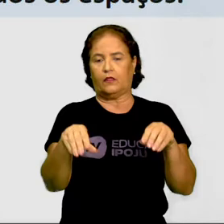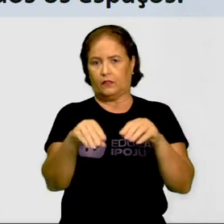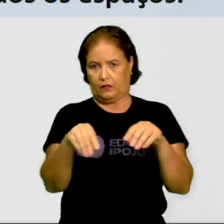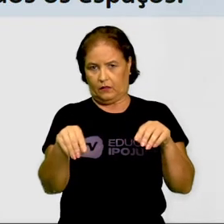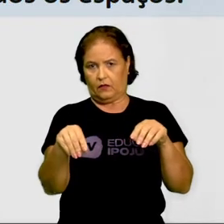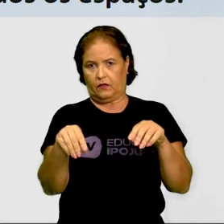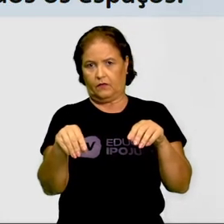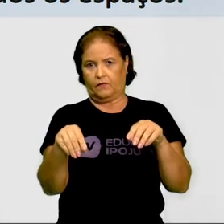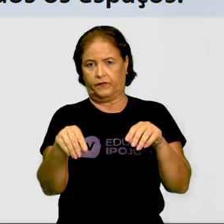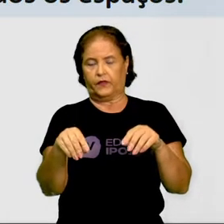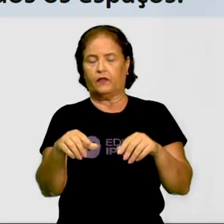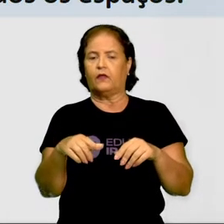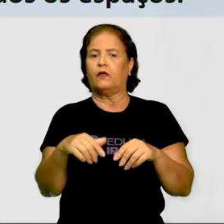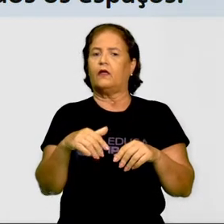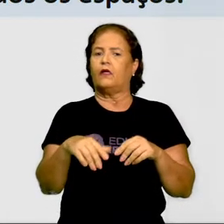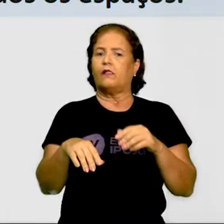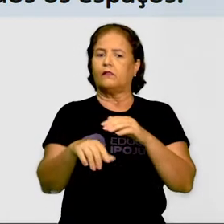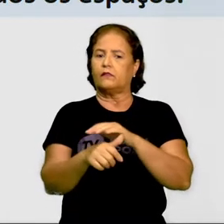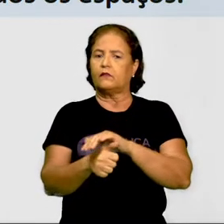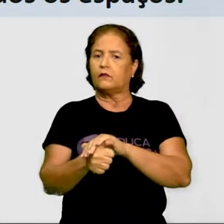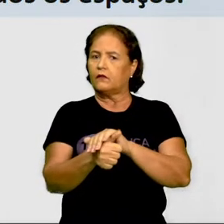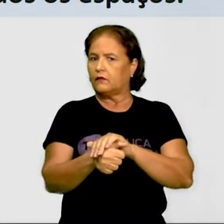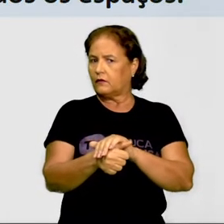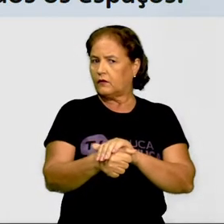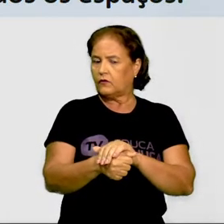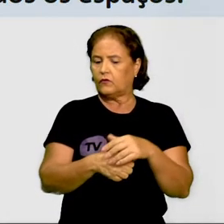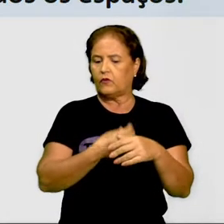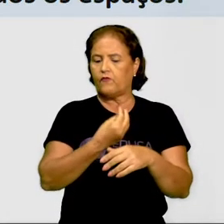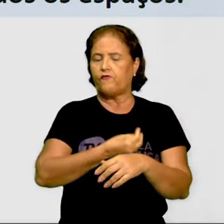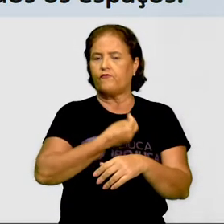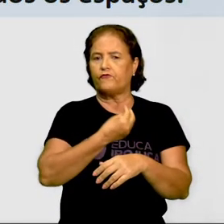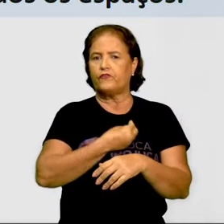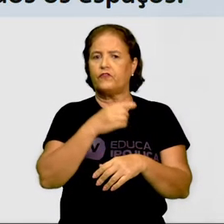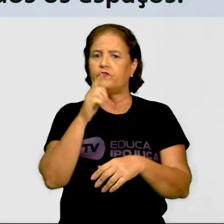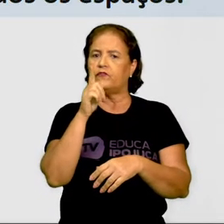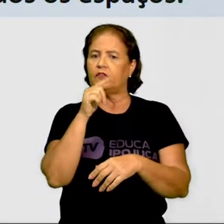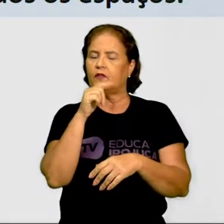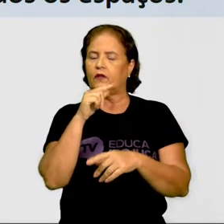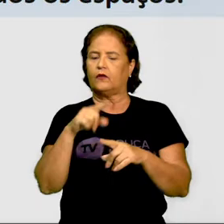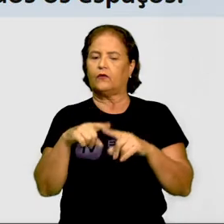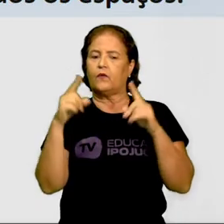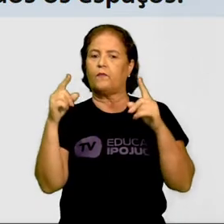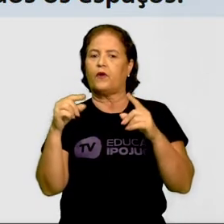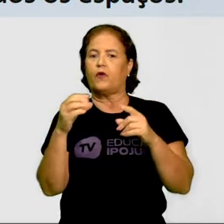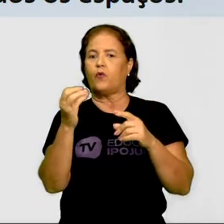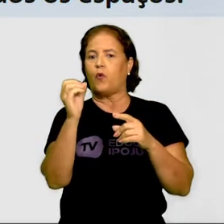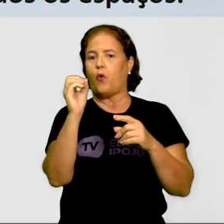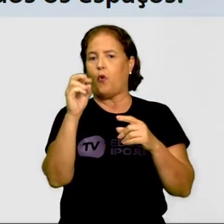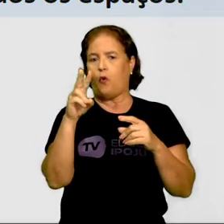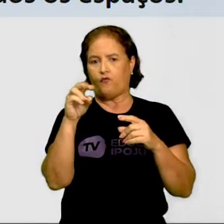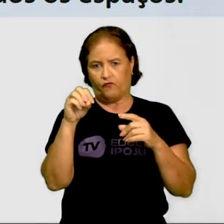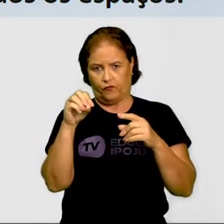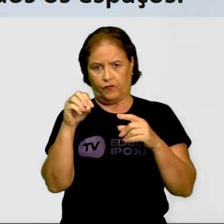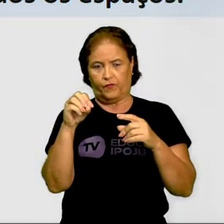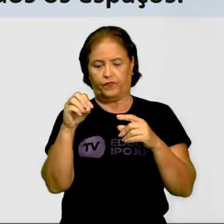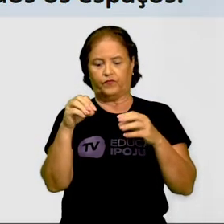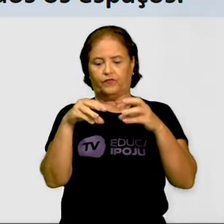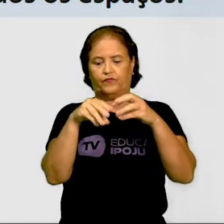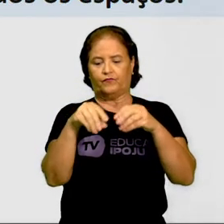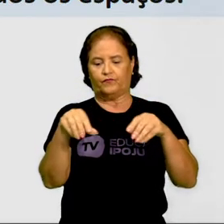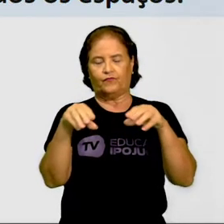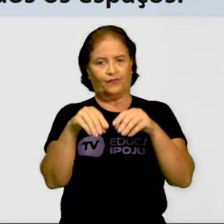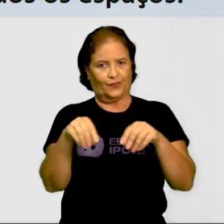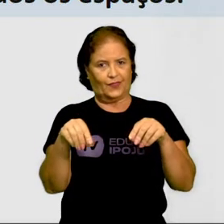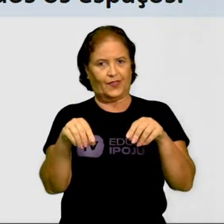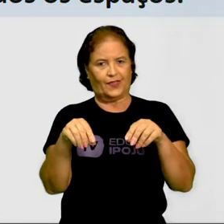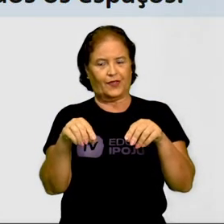elas vivem na água, mas elas põem os seus ovos na terra. Então, ela aqui está dentro da água e